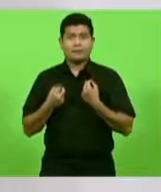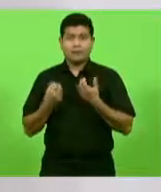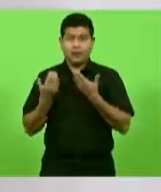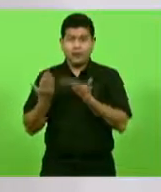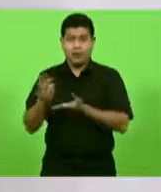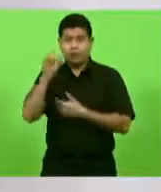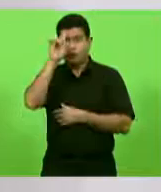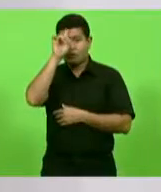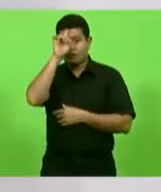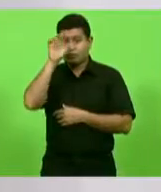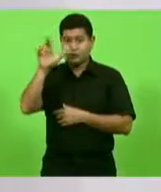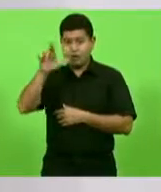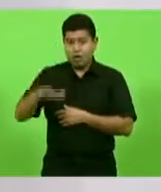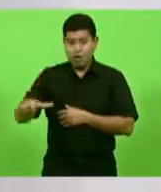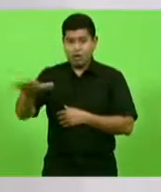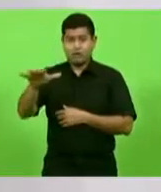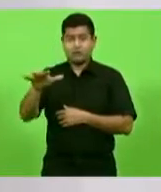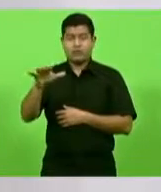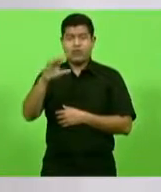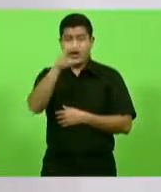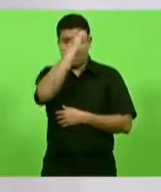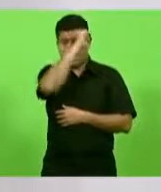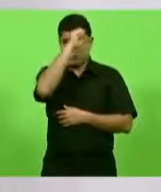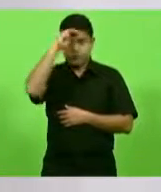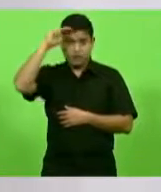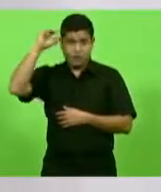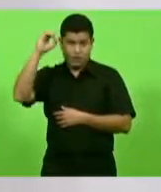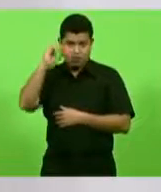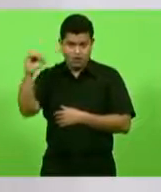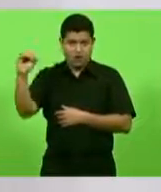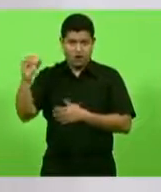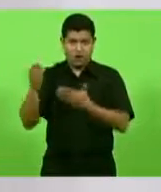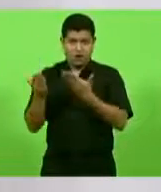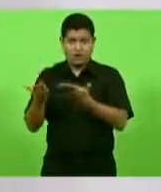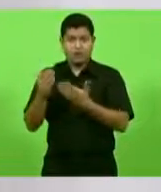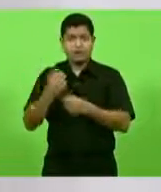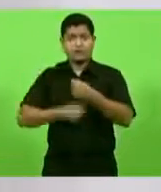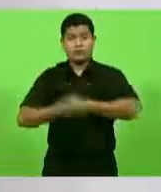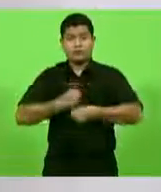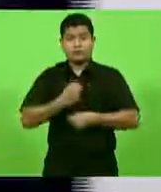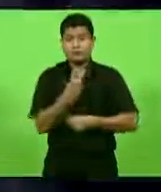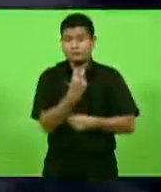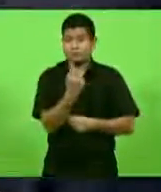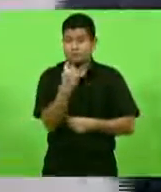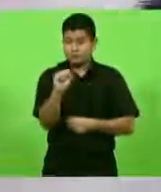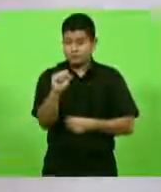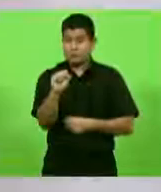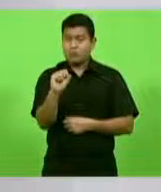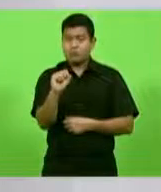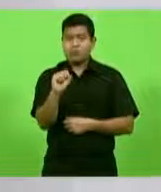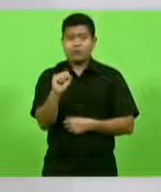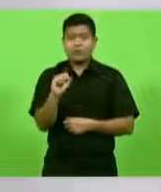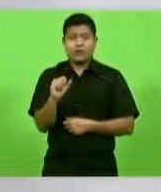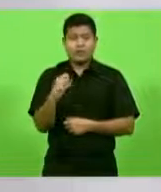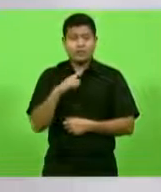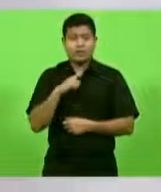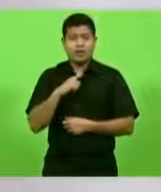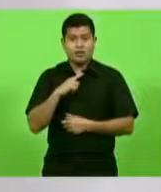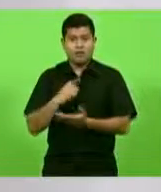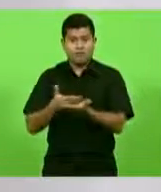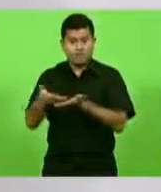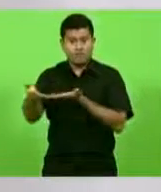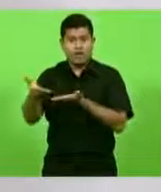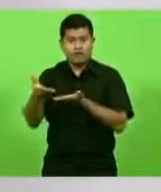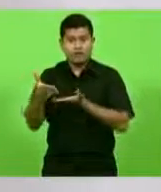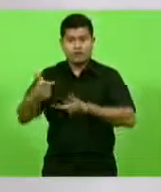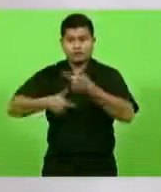hospital regional São Miguel do Oeste, em 2018, que foi quando foi implantada a oncologia,